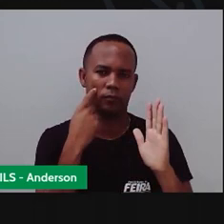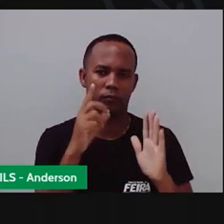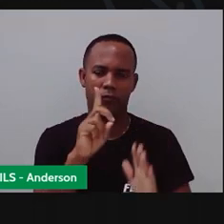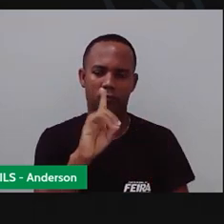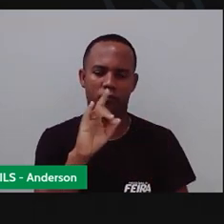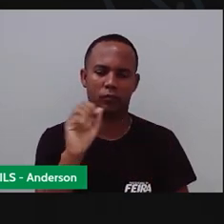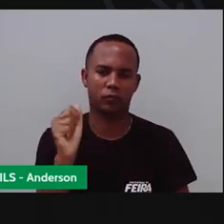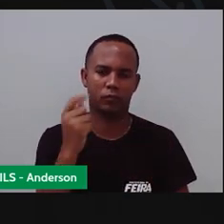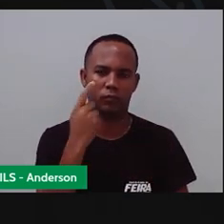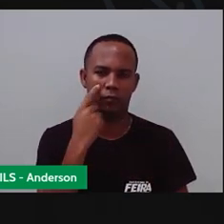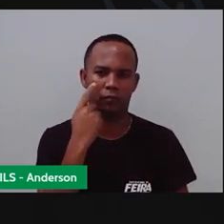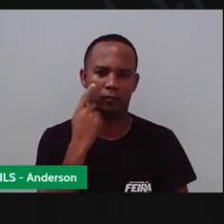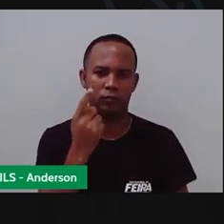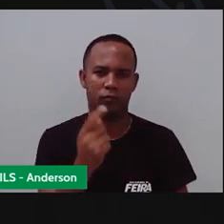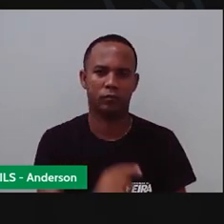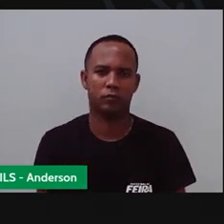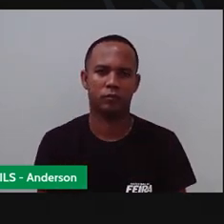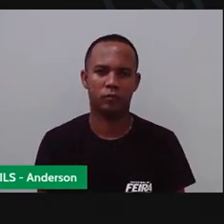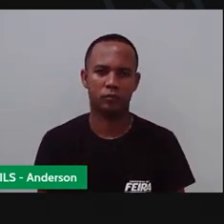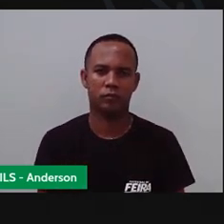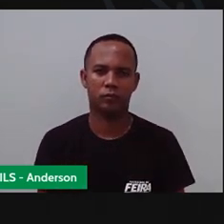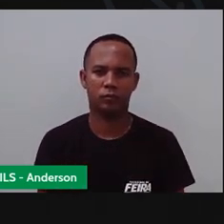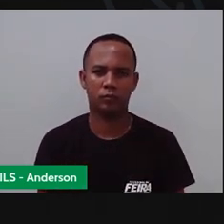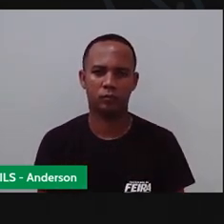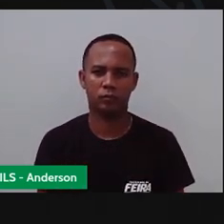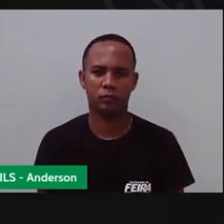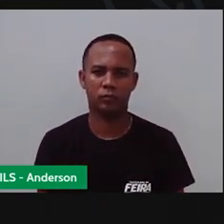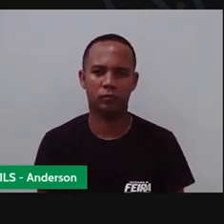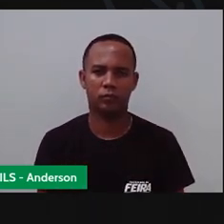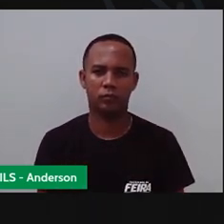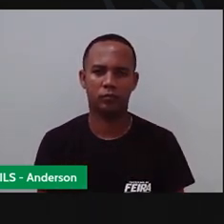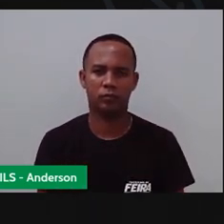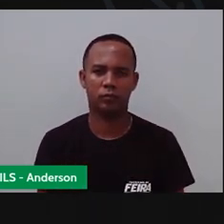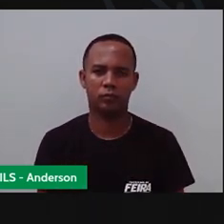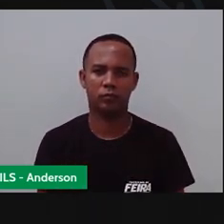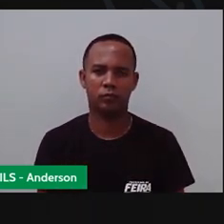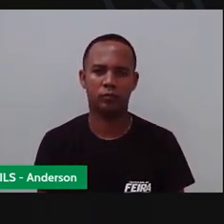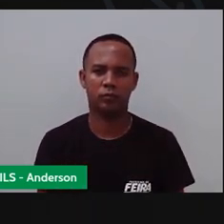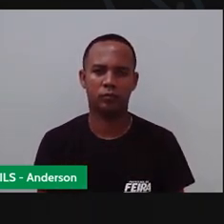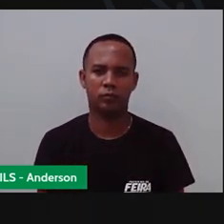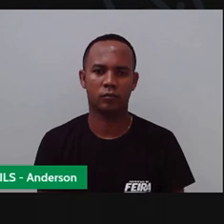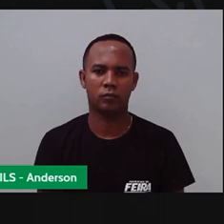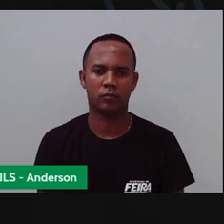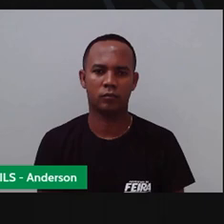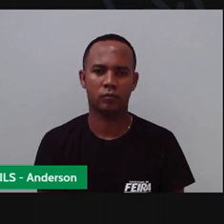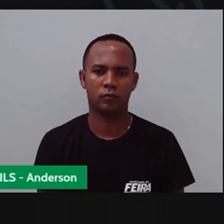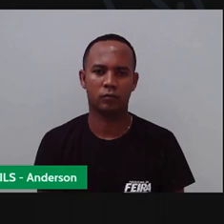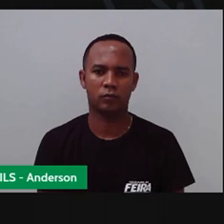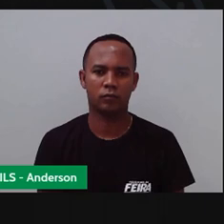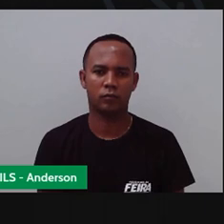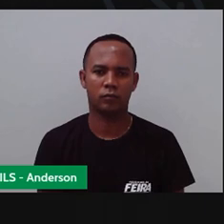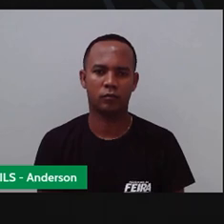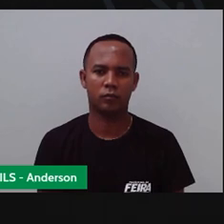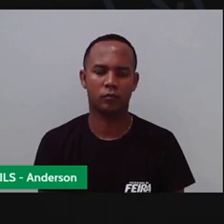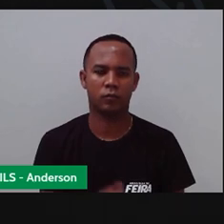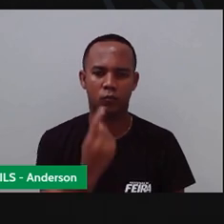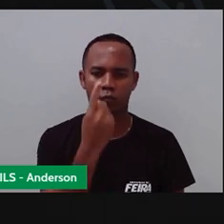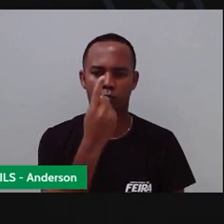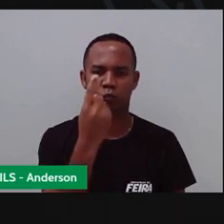dias. Aqui. A gente pode colocar, aí você pode enfeitar, pode colorir, fazer como você quiser. Um.